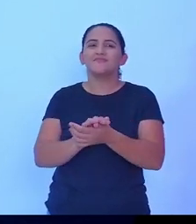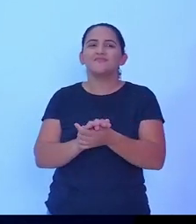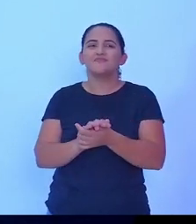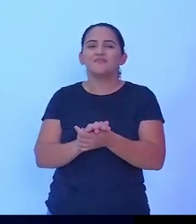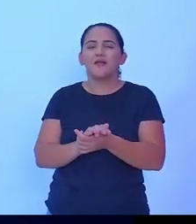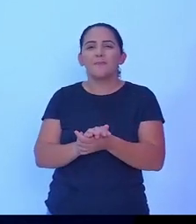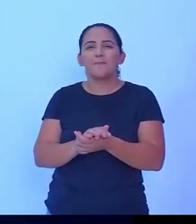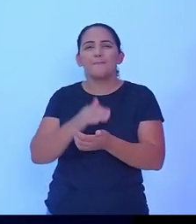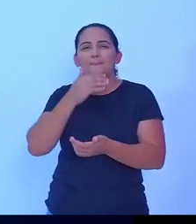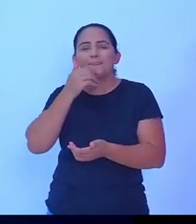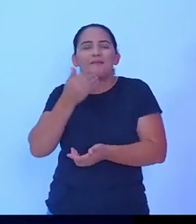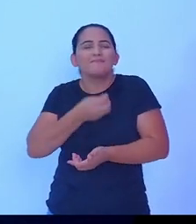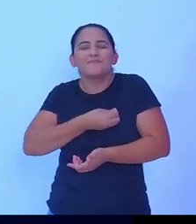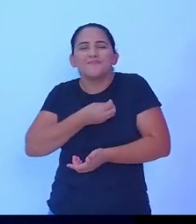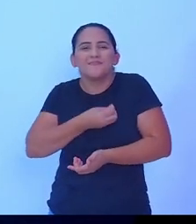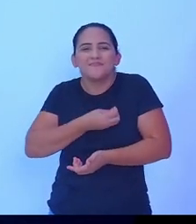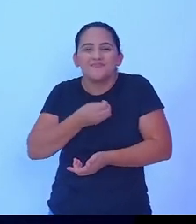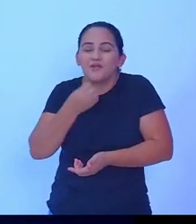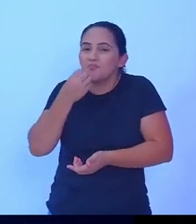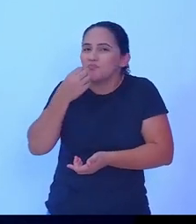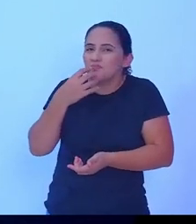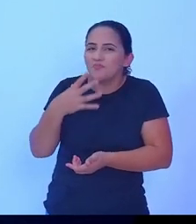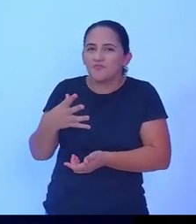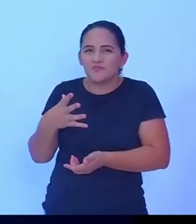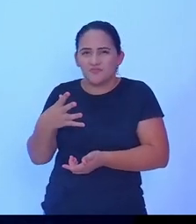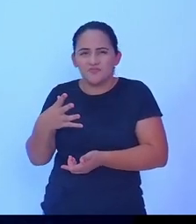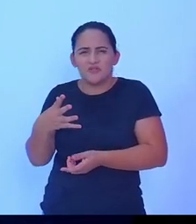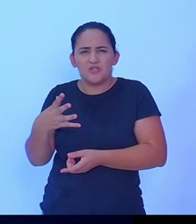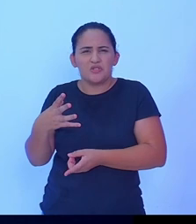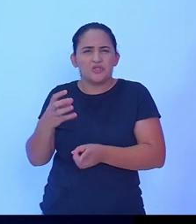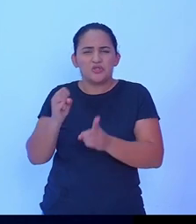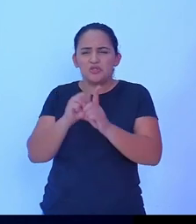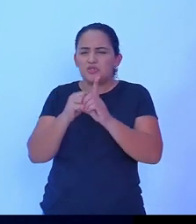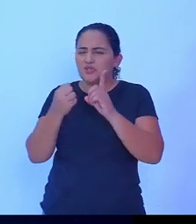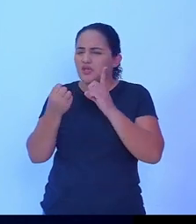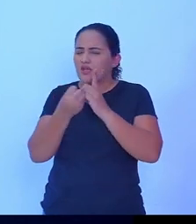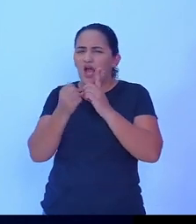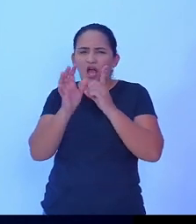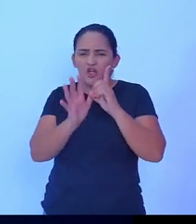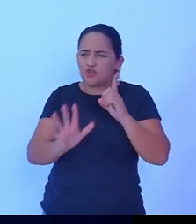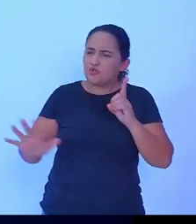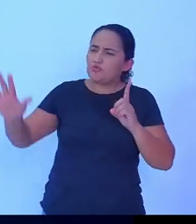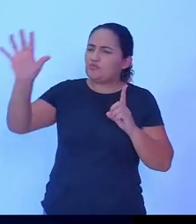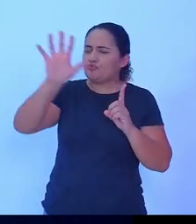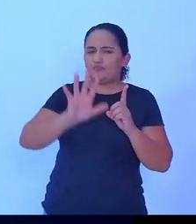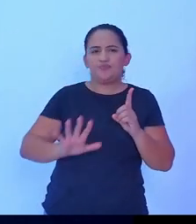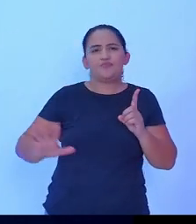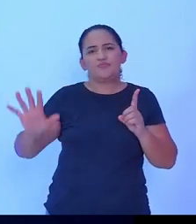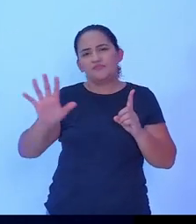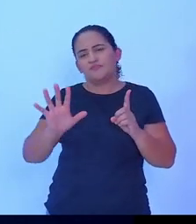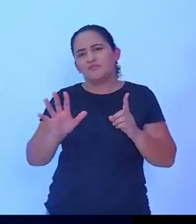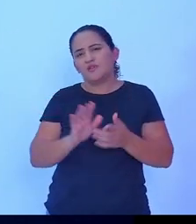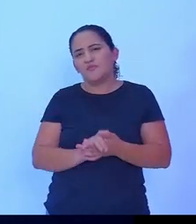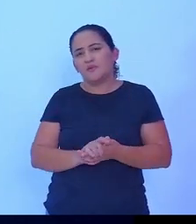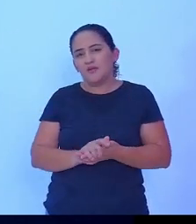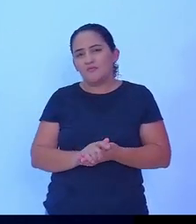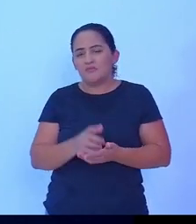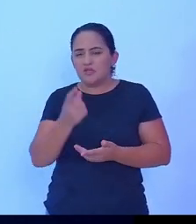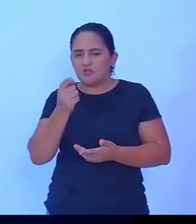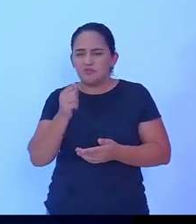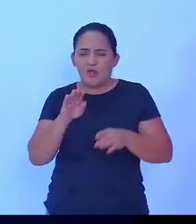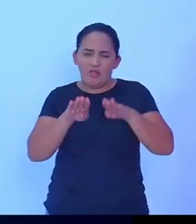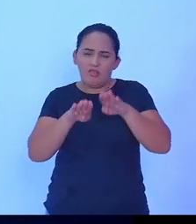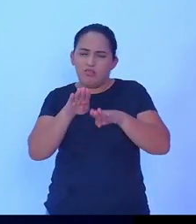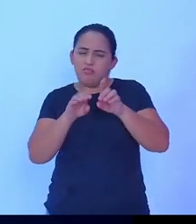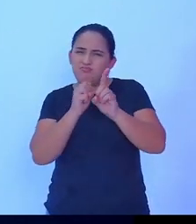todas as classes sociais, para que a gente diminua a desigualdade